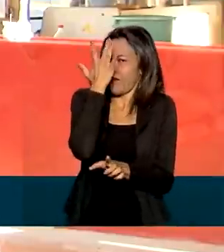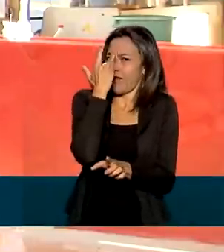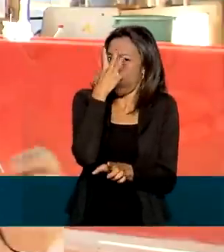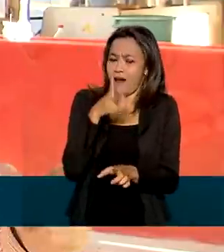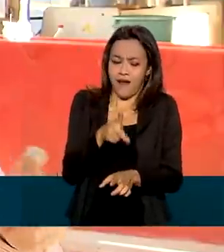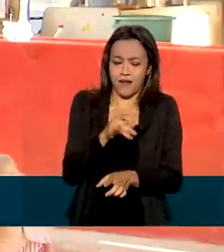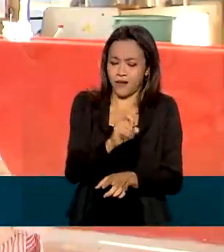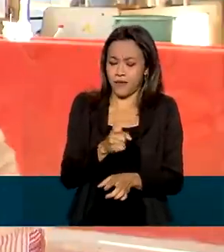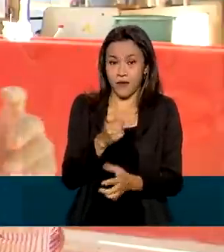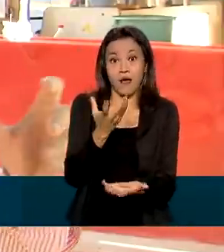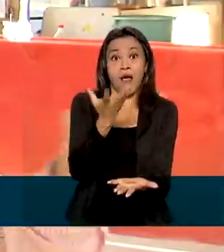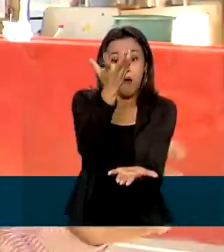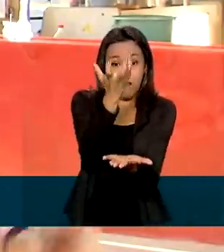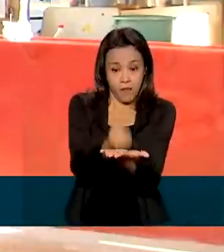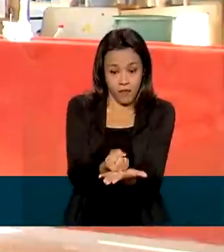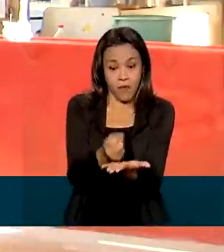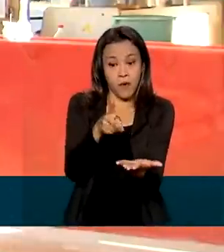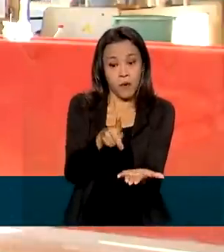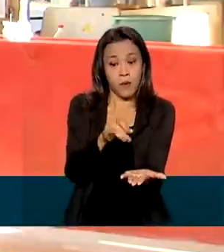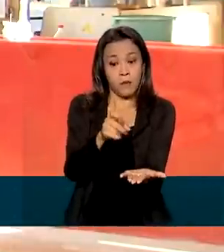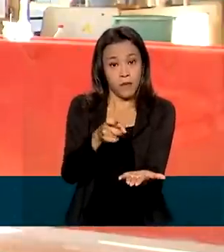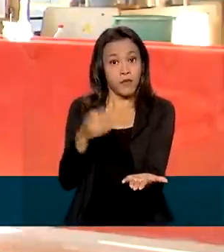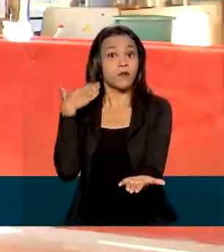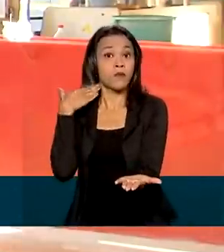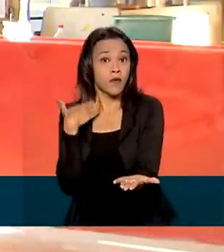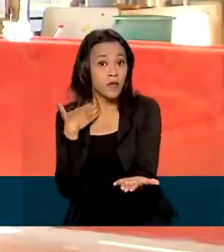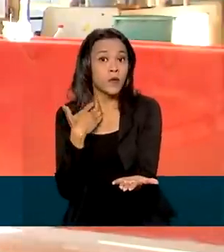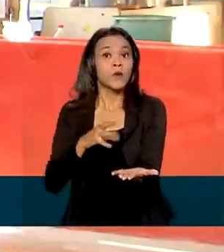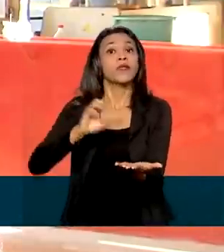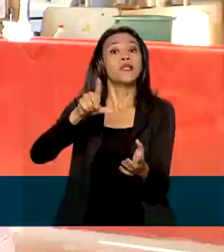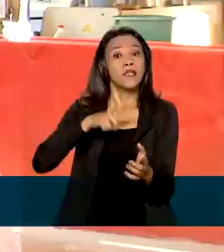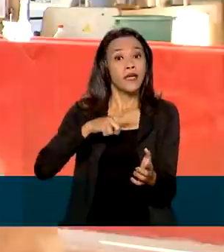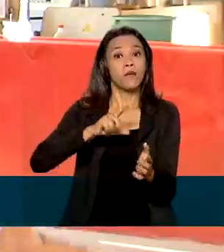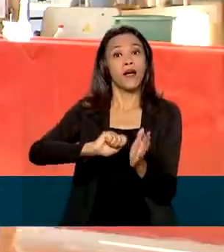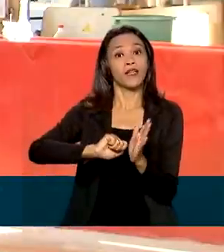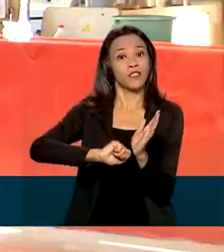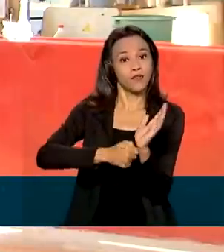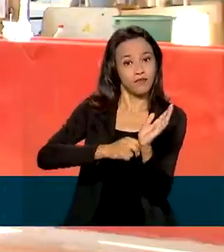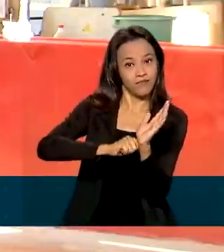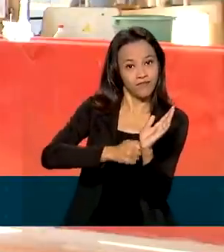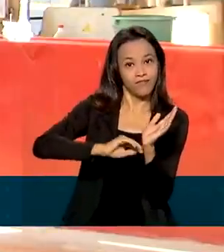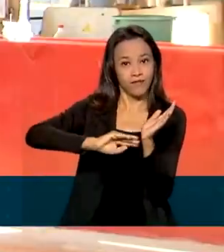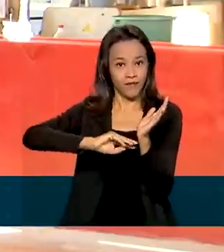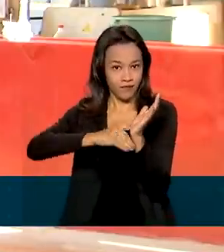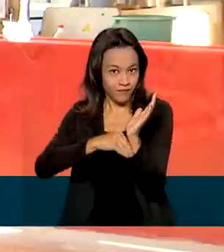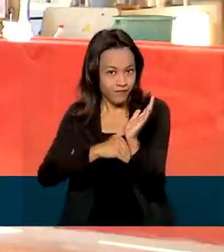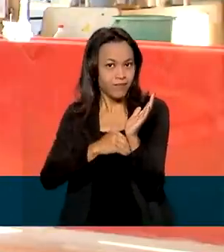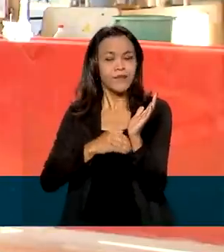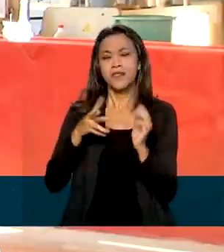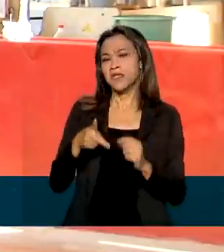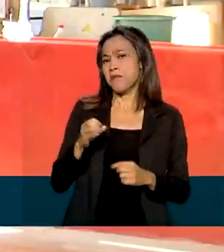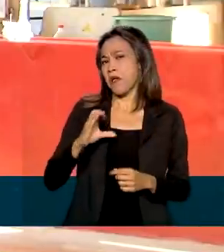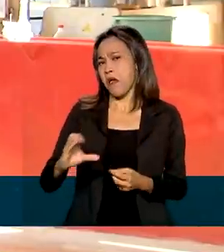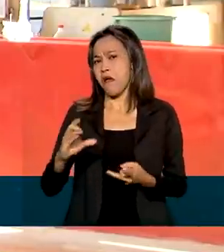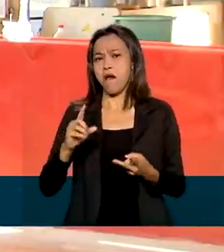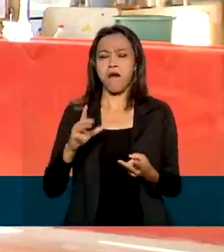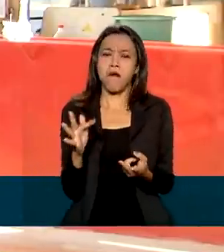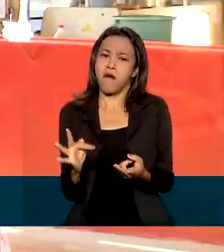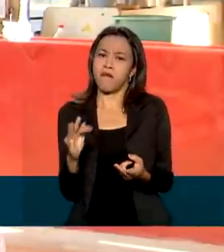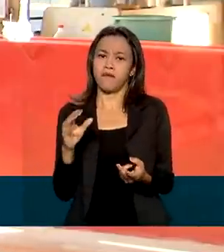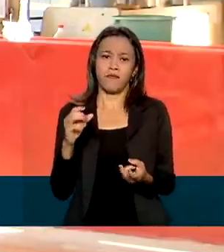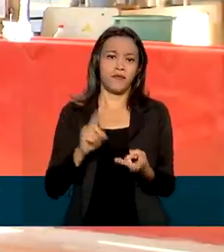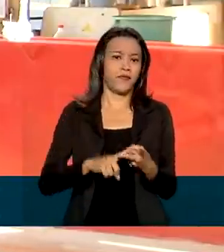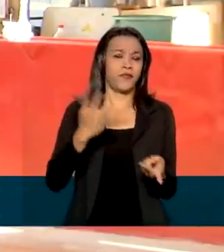Basta acessar o aplicativo do banco e cadastrar uma chave, que pode ser o CPF, o CNPJ, o e-mail, o número de